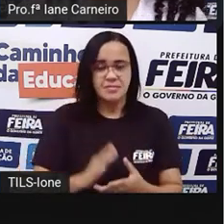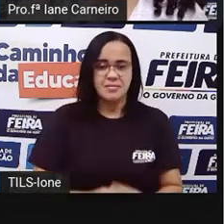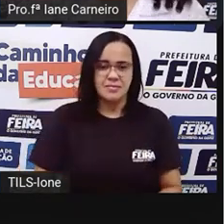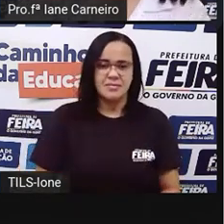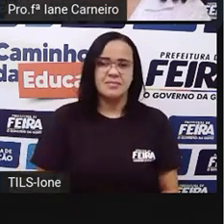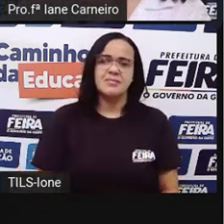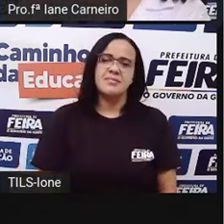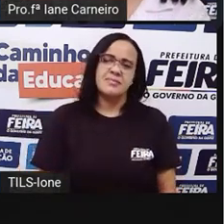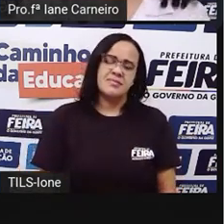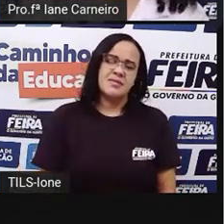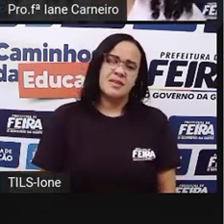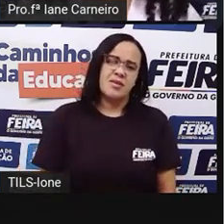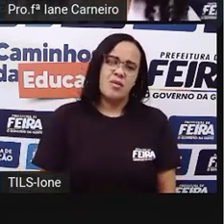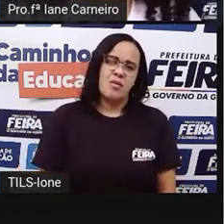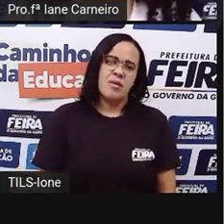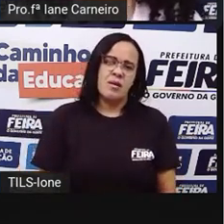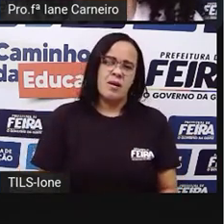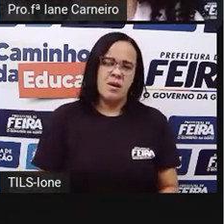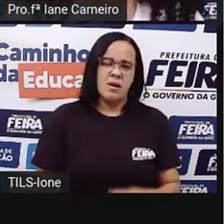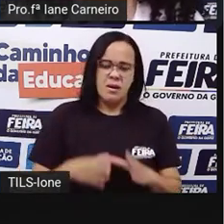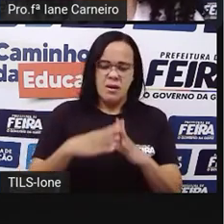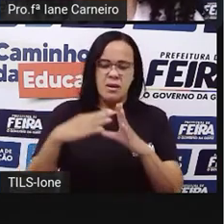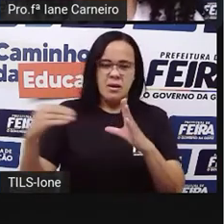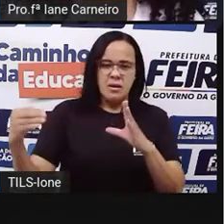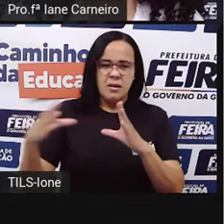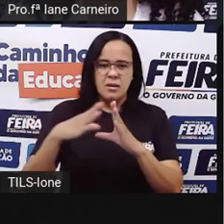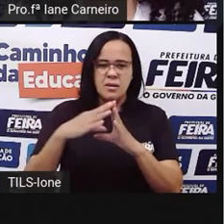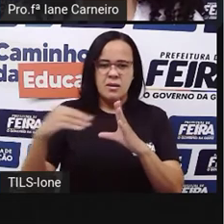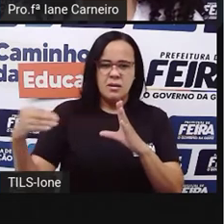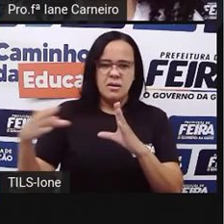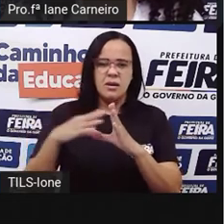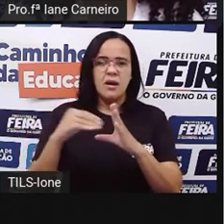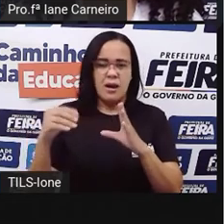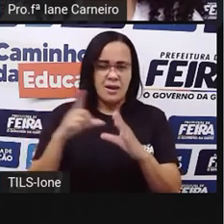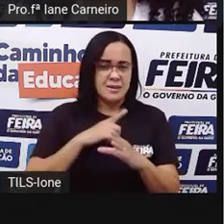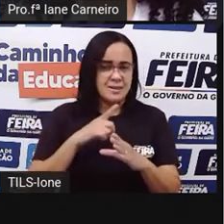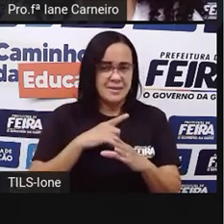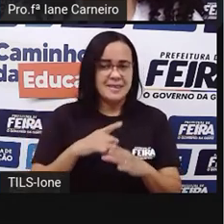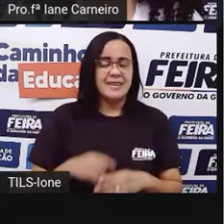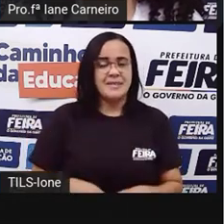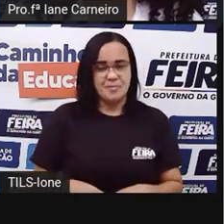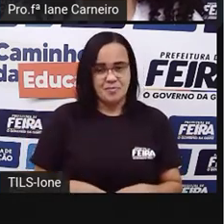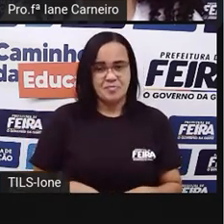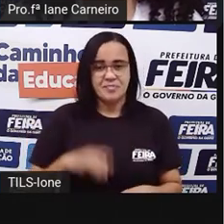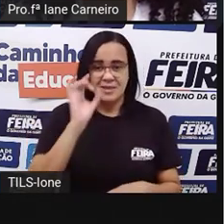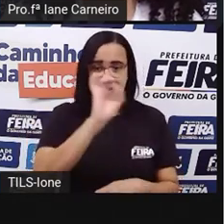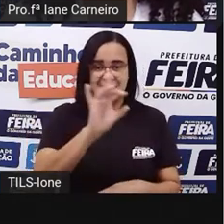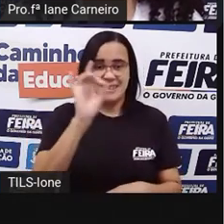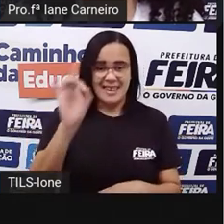Lá atrás. Como se tivesse fazendo uma sombra lá, né? Aqui também eu fazia. Ó.